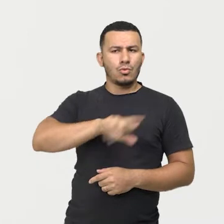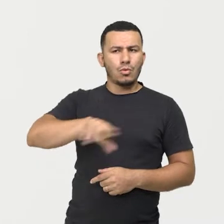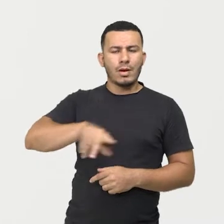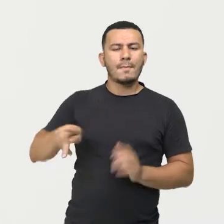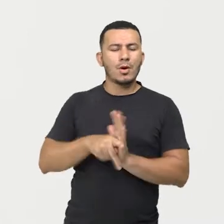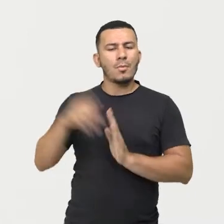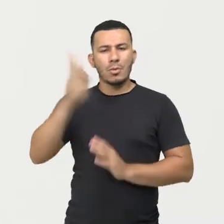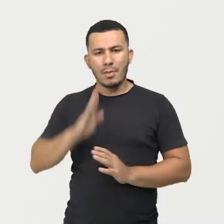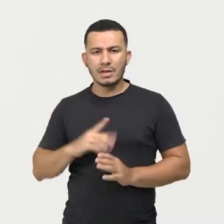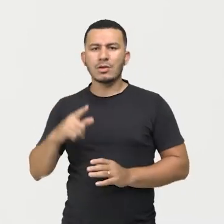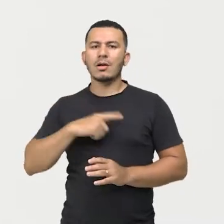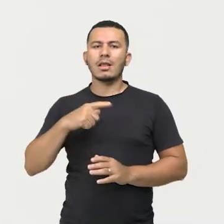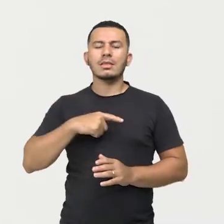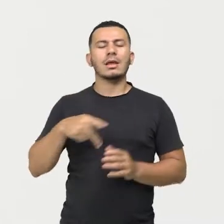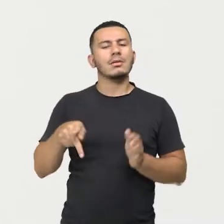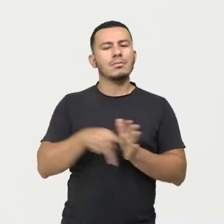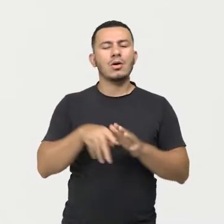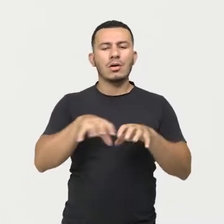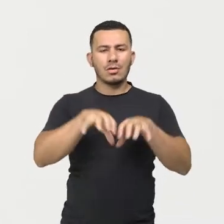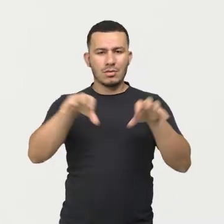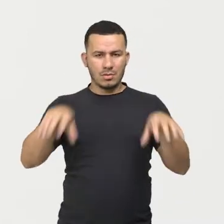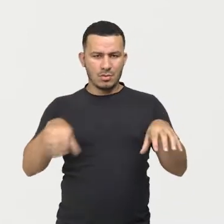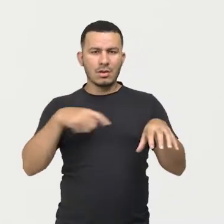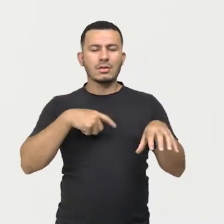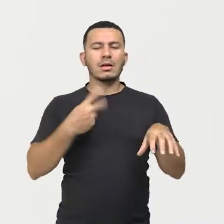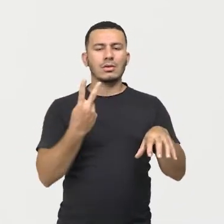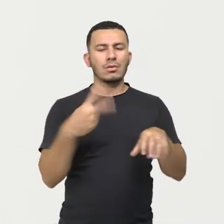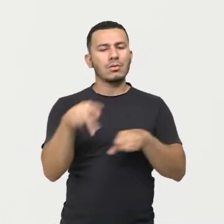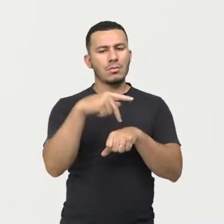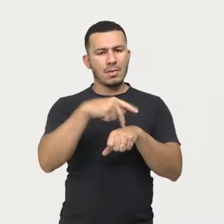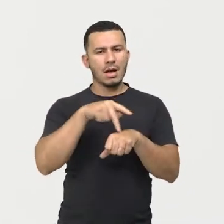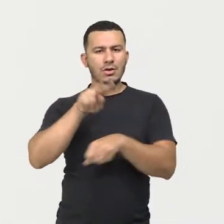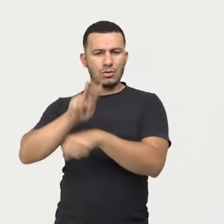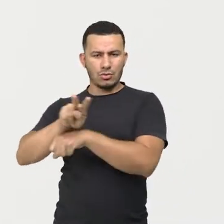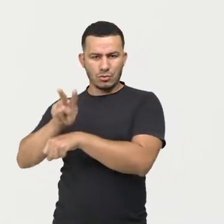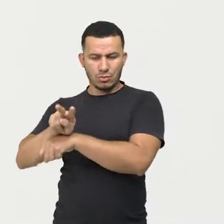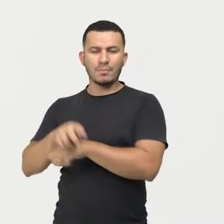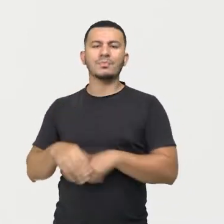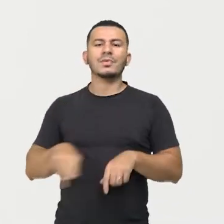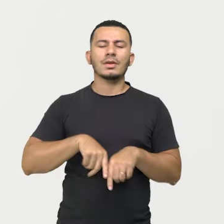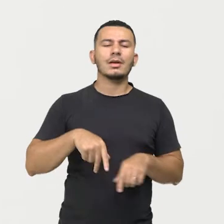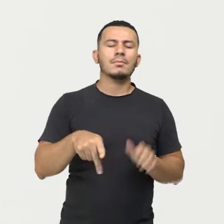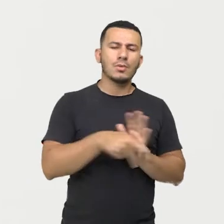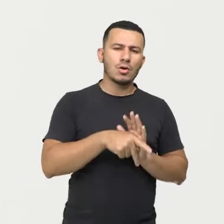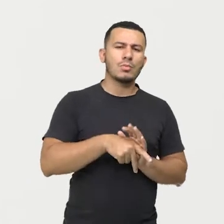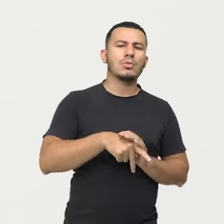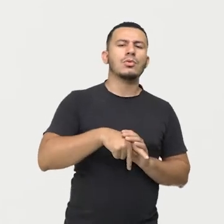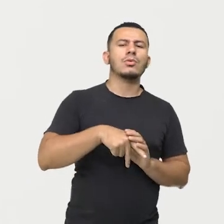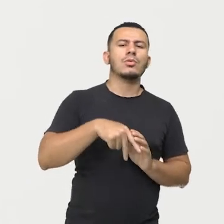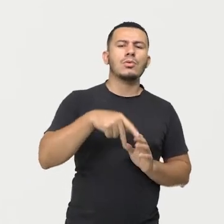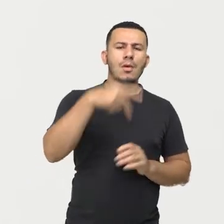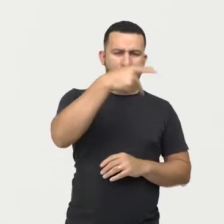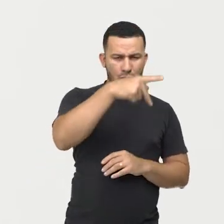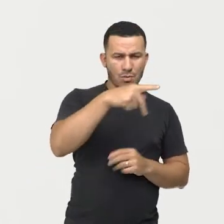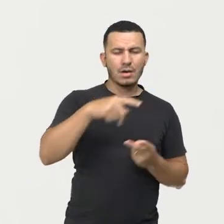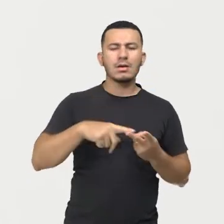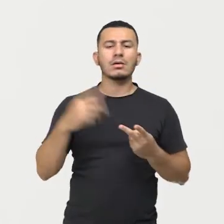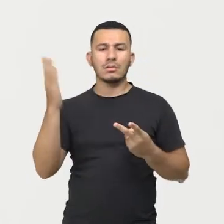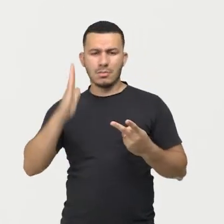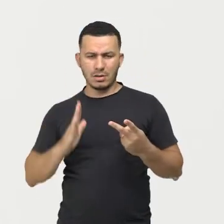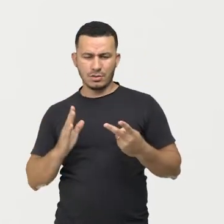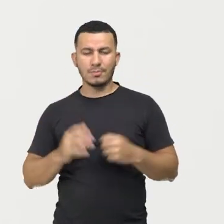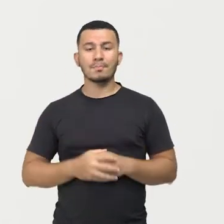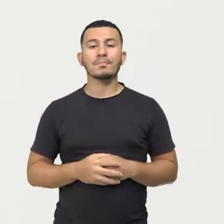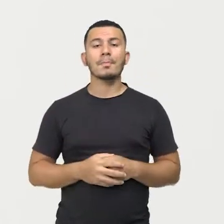do Brasil, ela tem sob seu comando os dois países, tanto o Paraguai quanto o Brasil. Tucuruí, a nossa